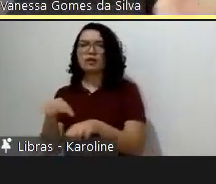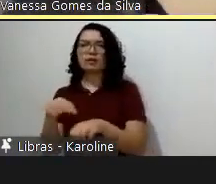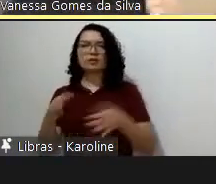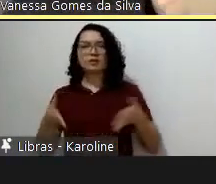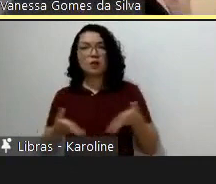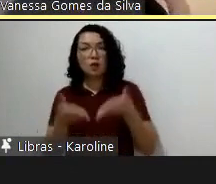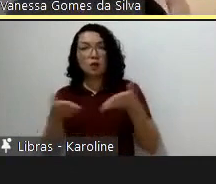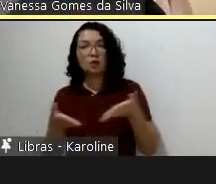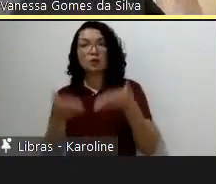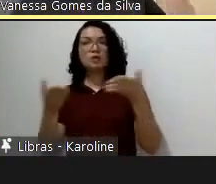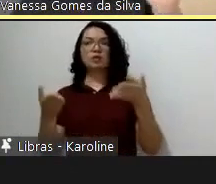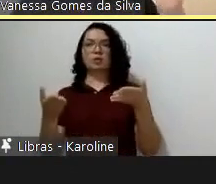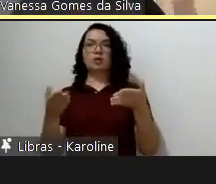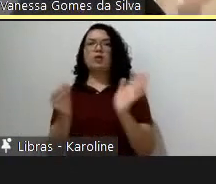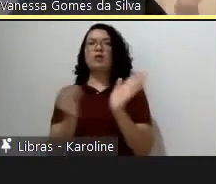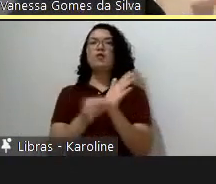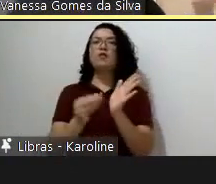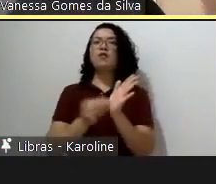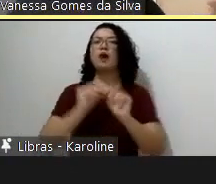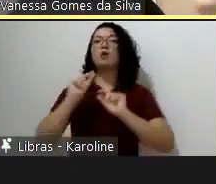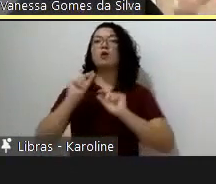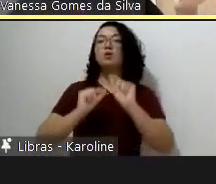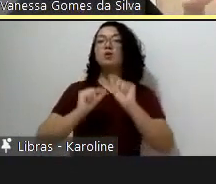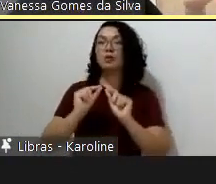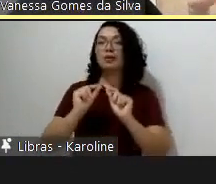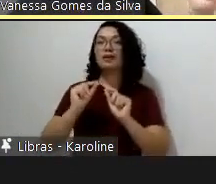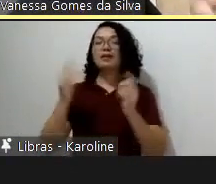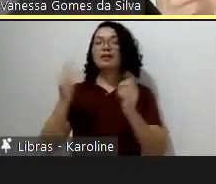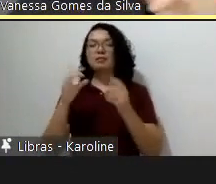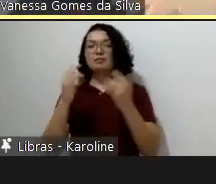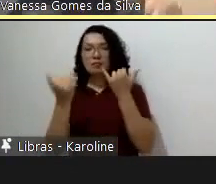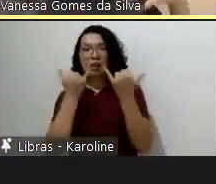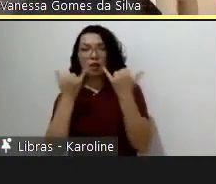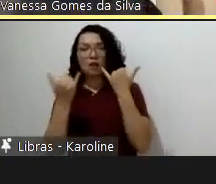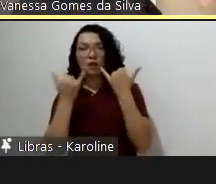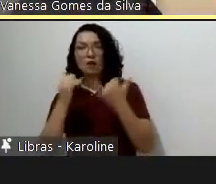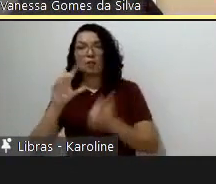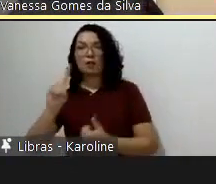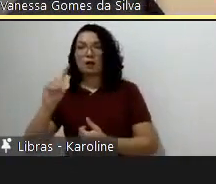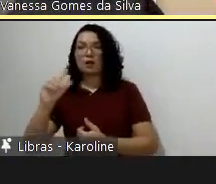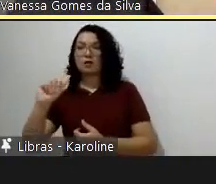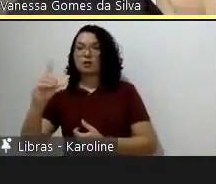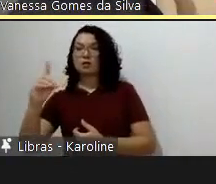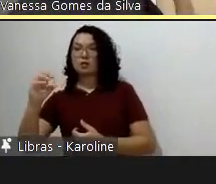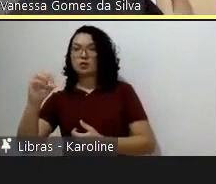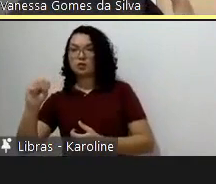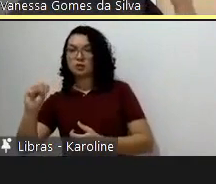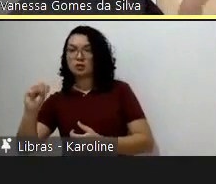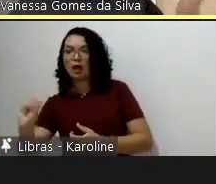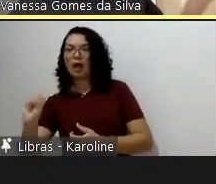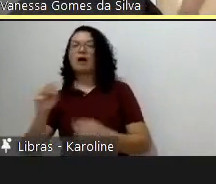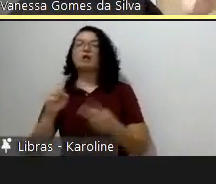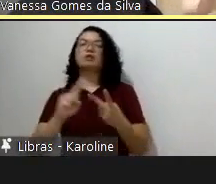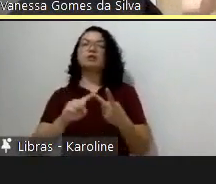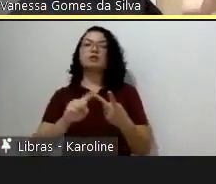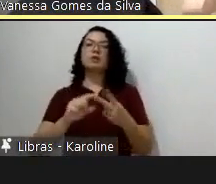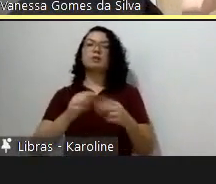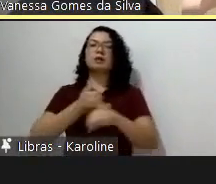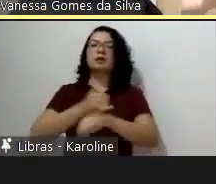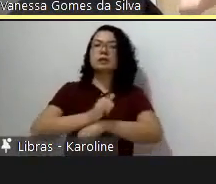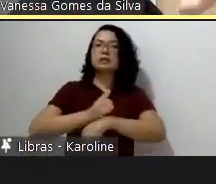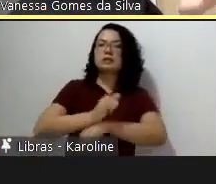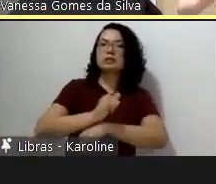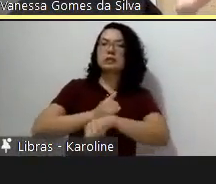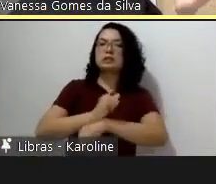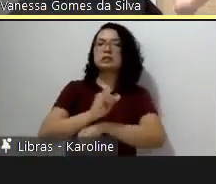Faltam dados, faltam procedimentos consensuados para fazer as avaliações, faltam ferramentas amigadas que estejam inseridas no ambiente de